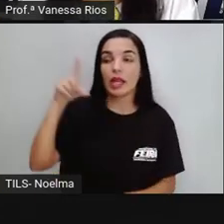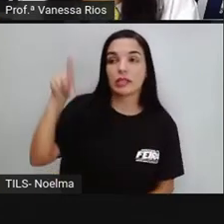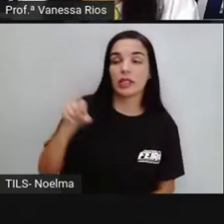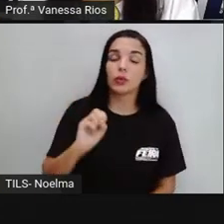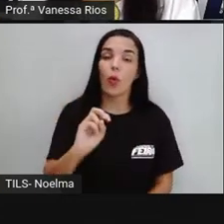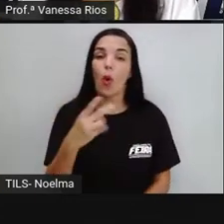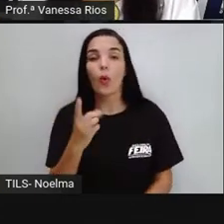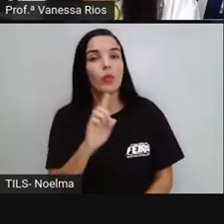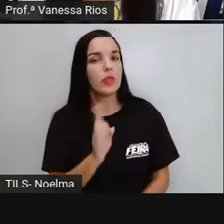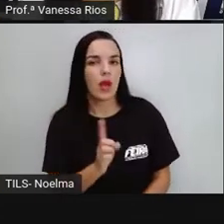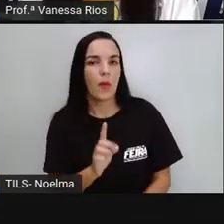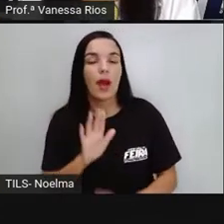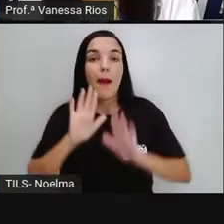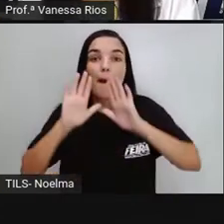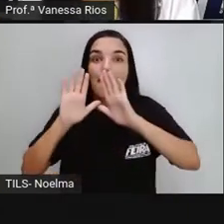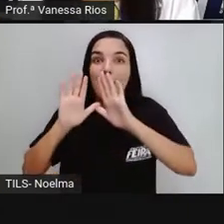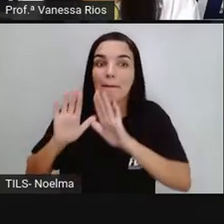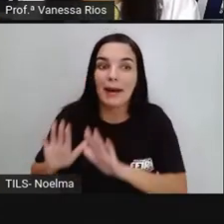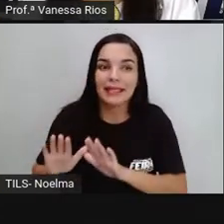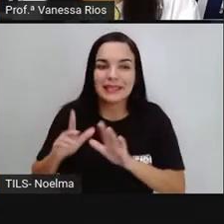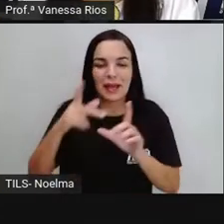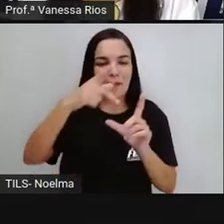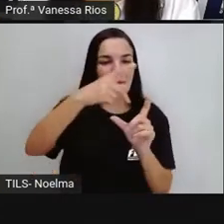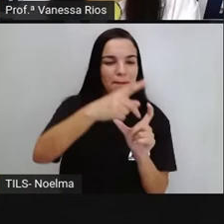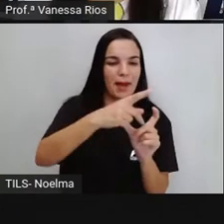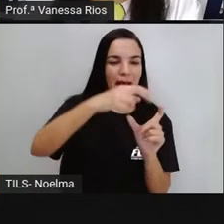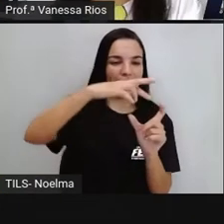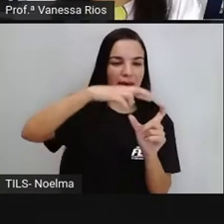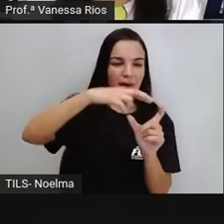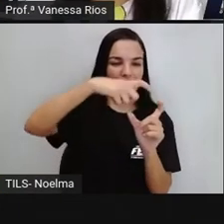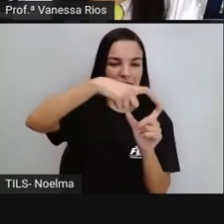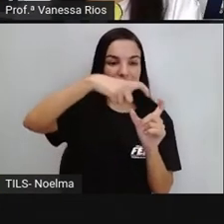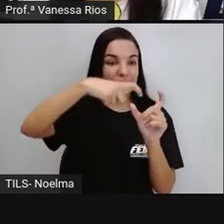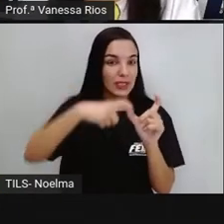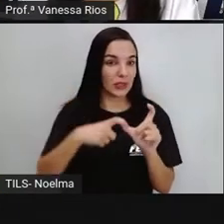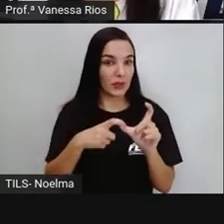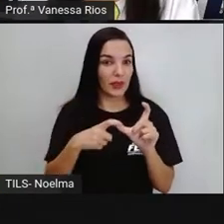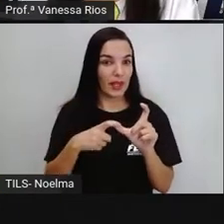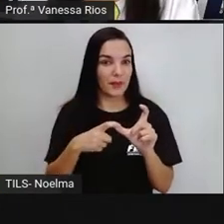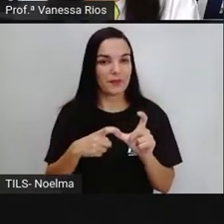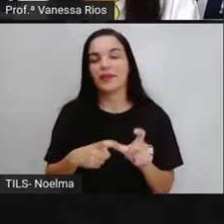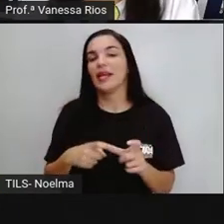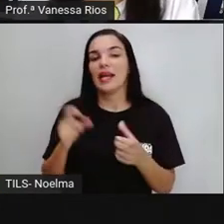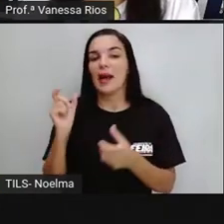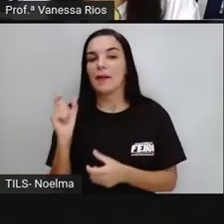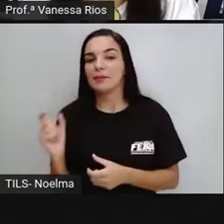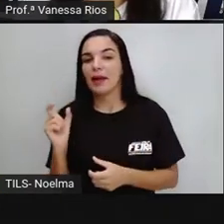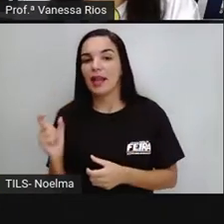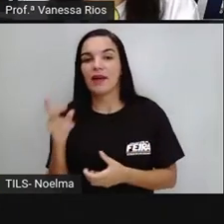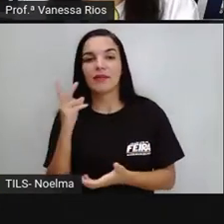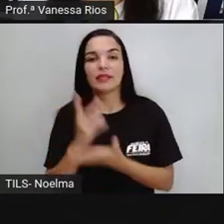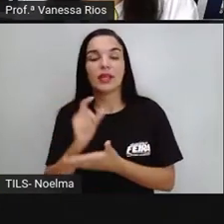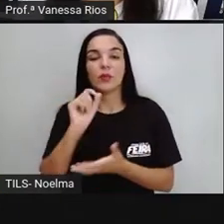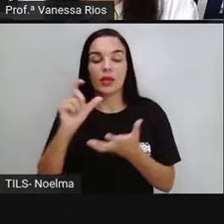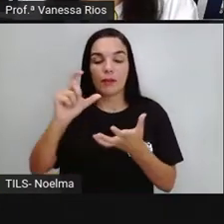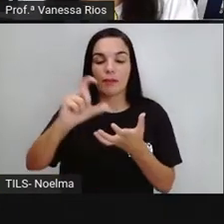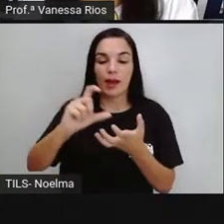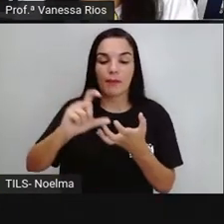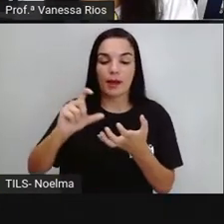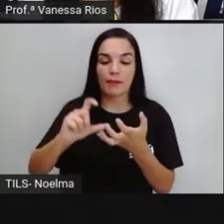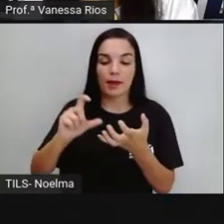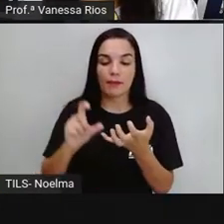olhem só, as paroxítonas, né? São as palavras onde a antepenúltima sílaba, a sílaba, ela é